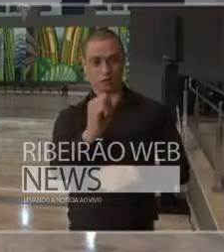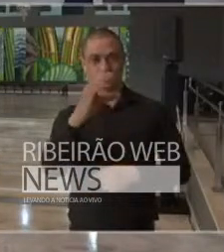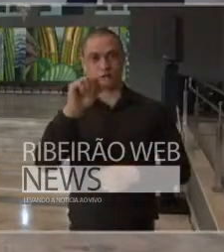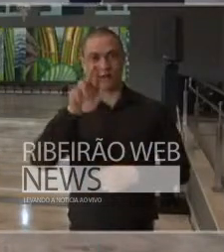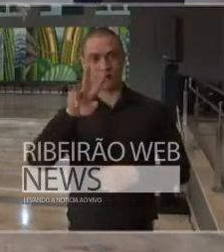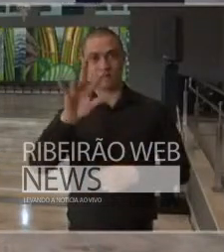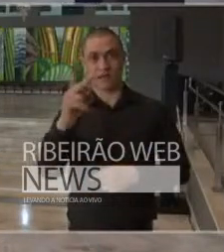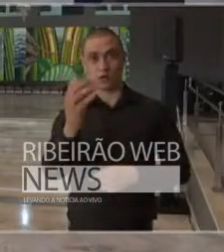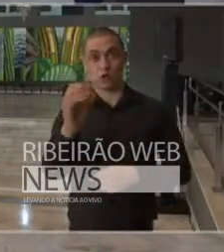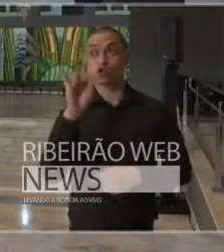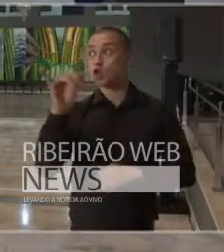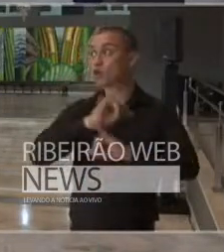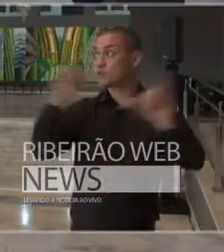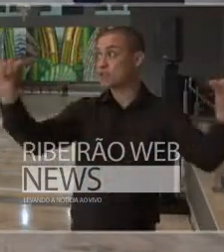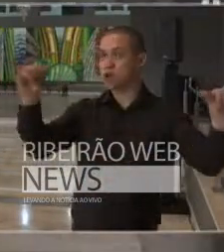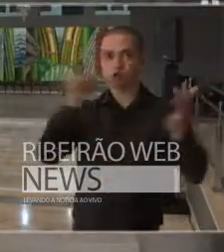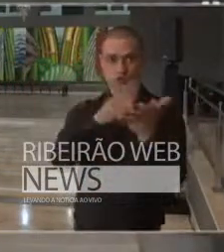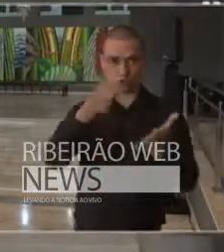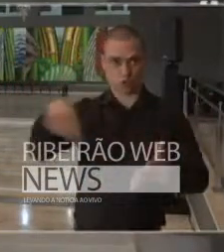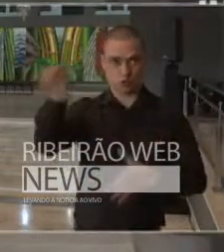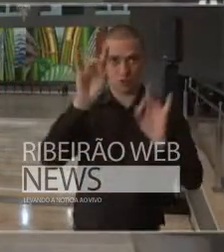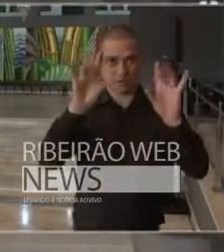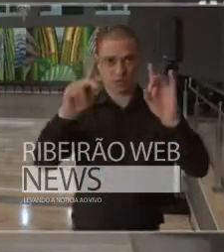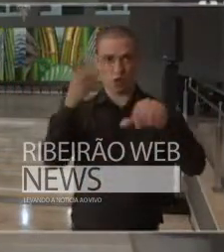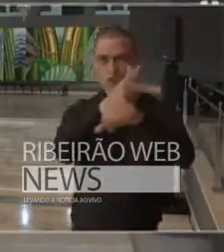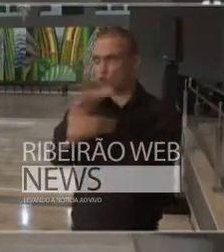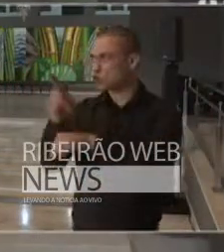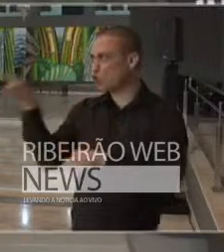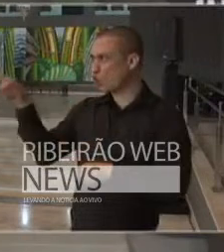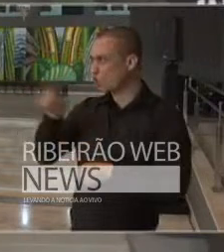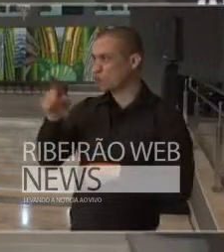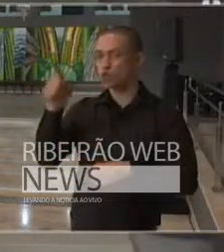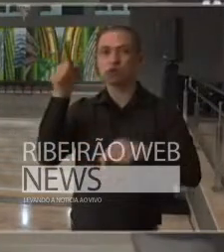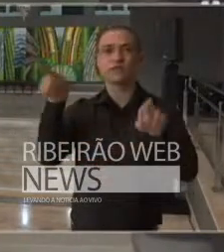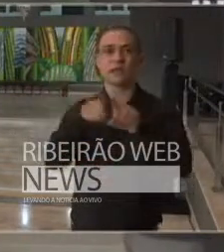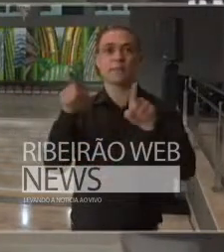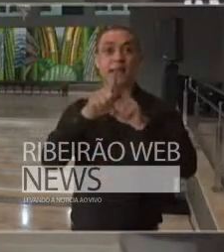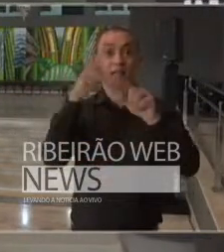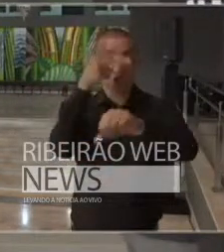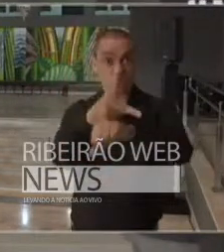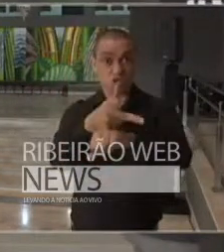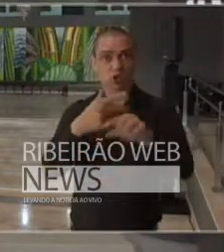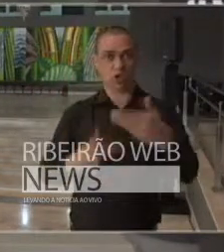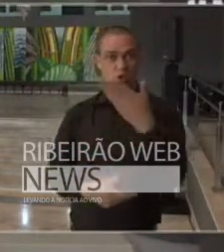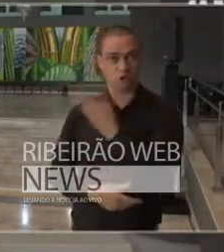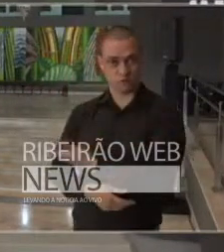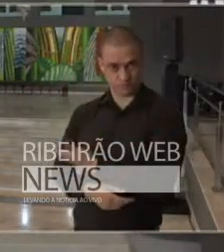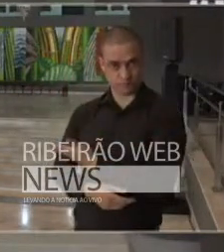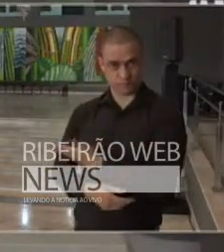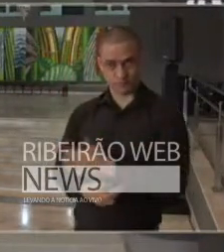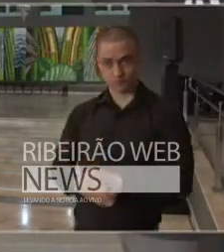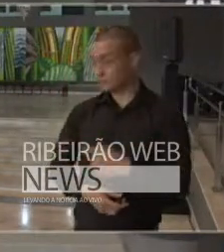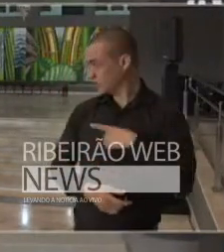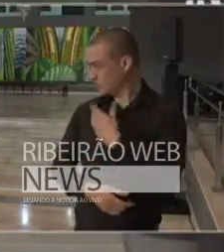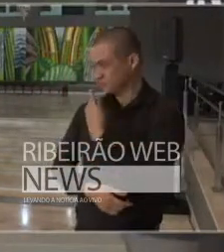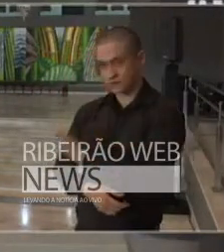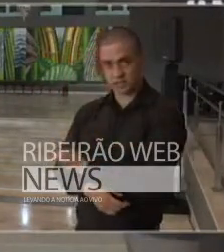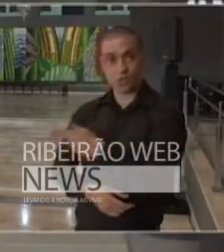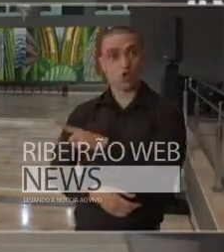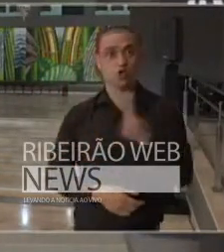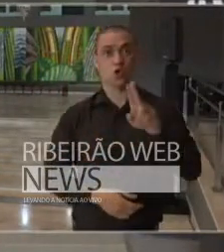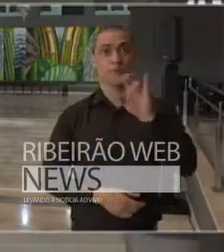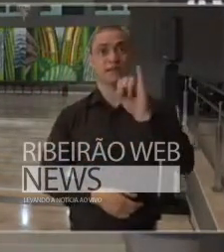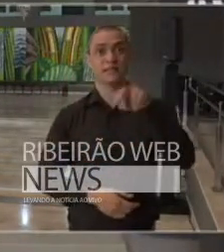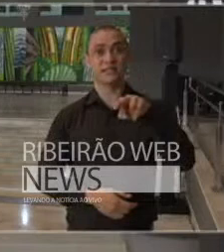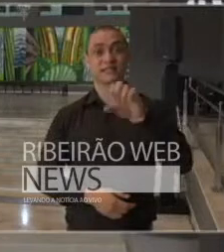observar os jornalistas que estão aqui em especial fotógrafos e cinegrafistas o equipamento que está aqui chama-se